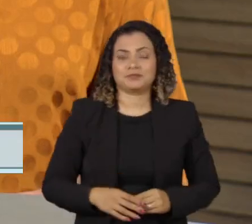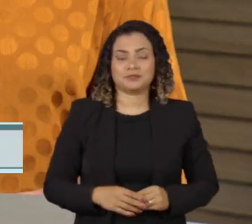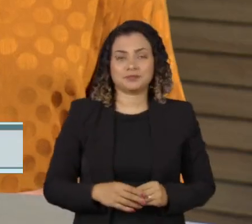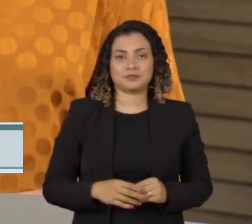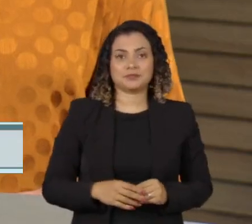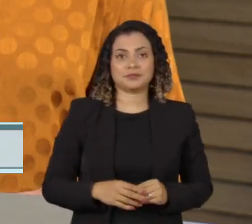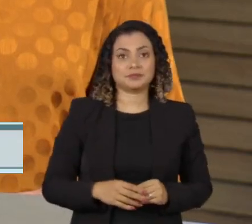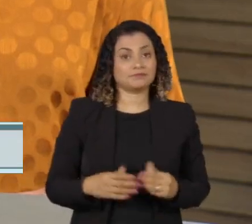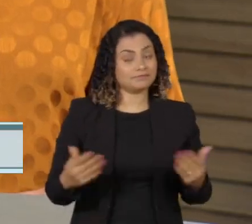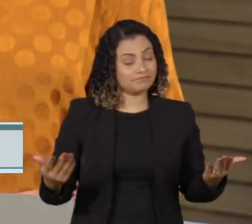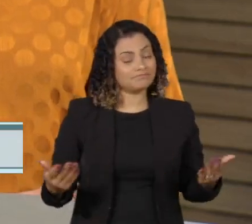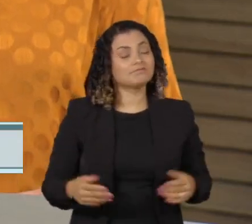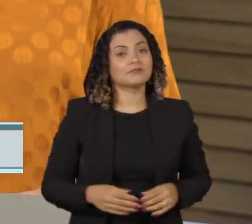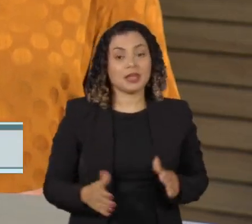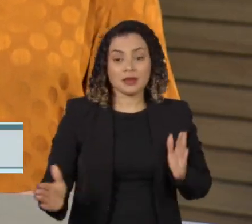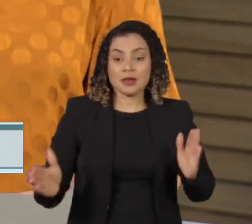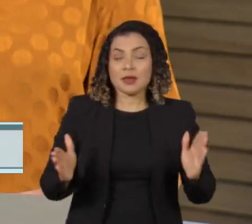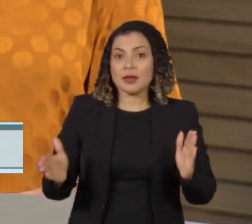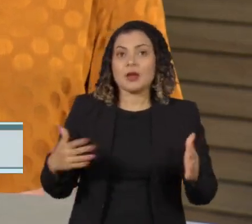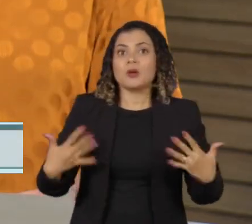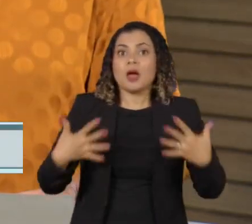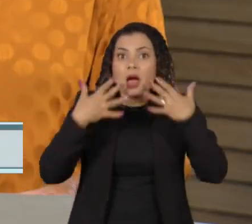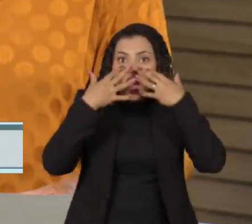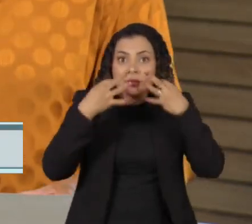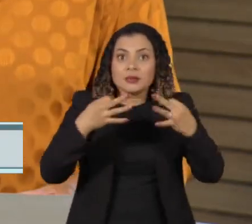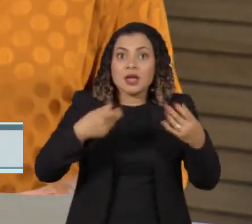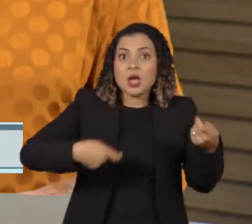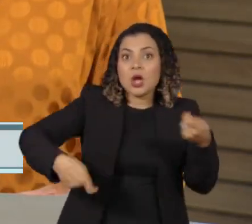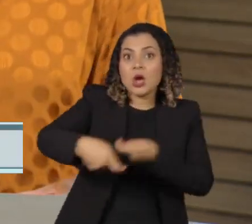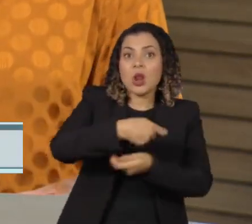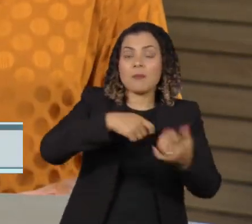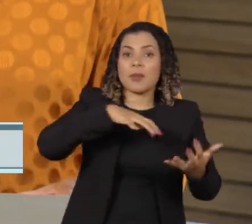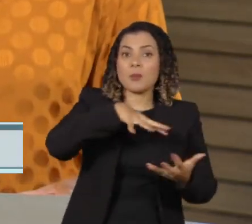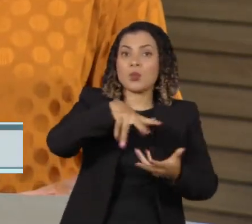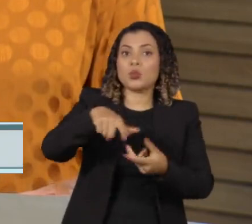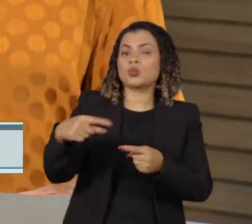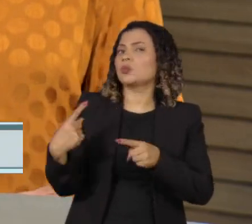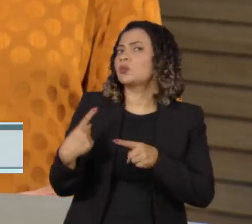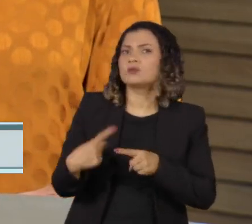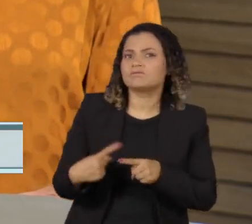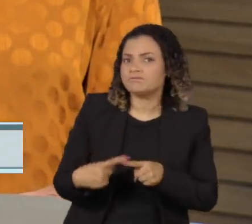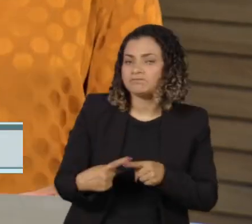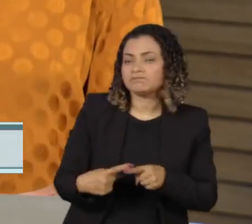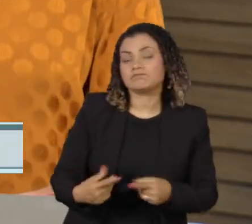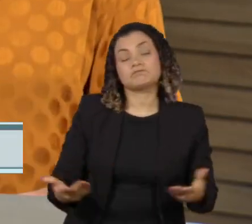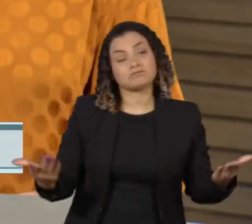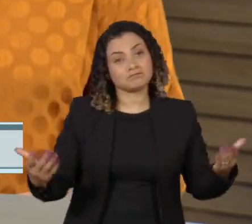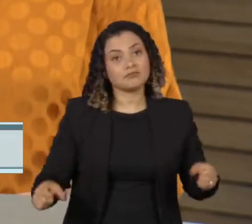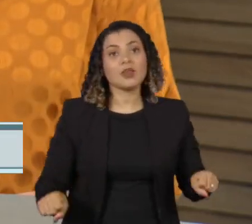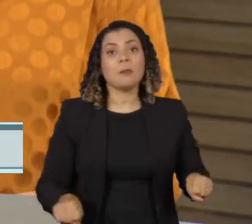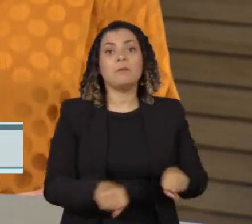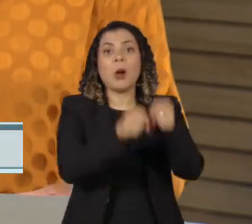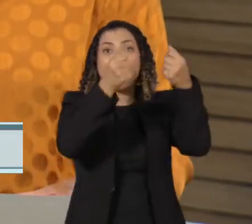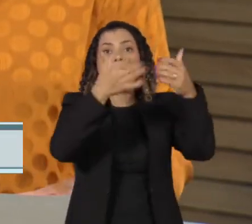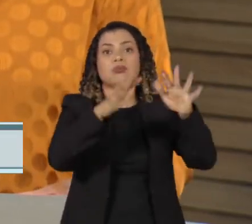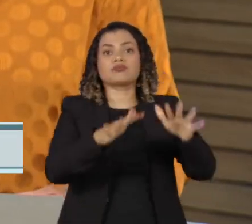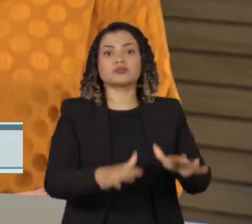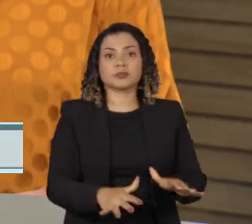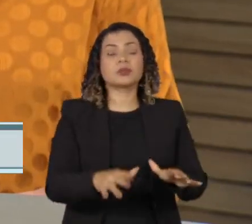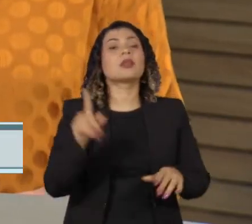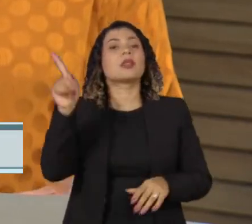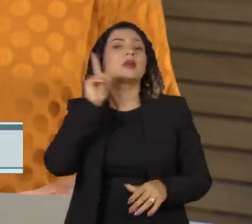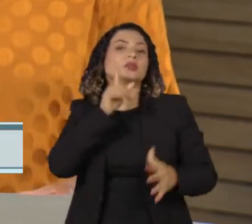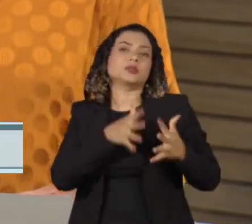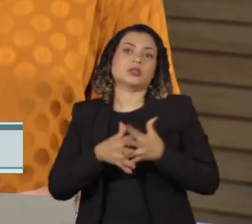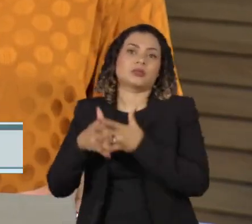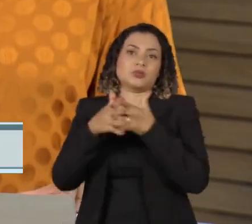Tensão e atenção à economia global. A possibilidade de a quebra do Banco do Vale do Silício nos Estados